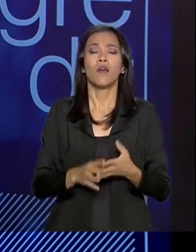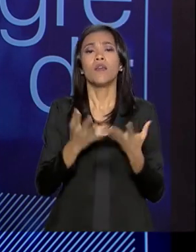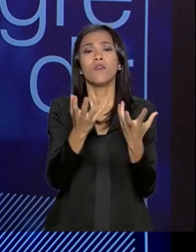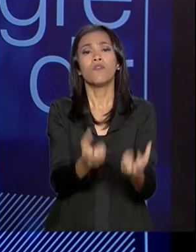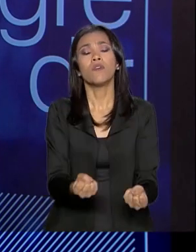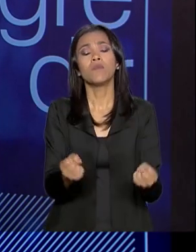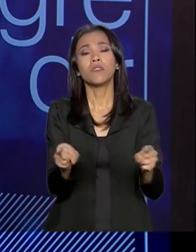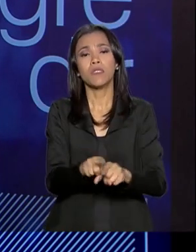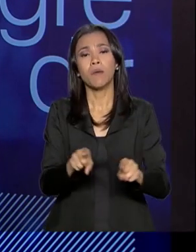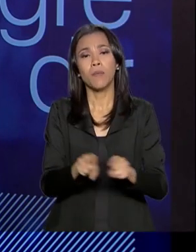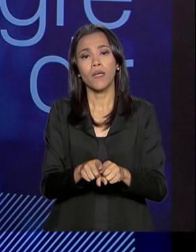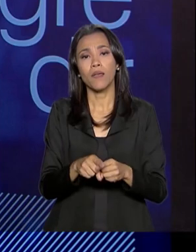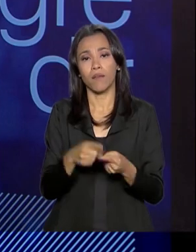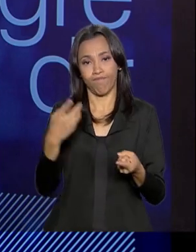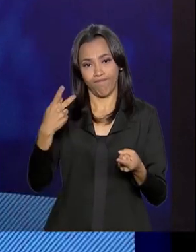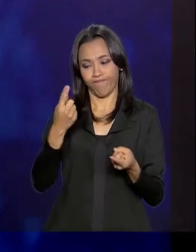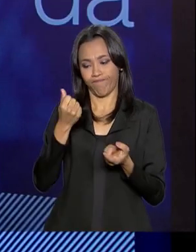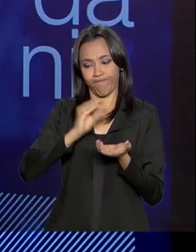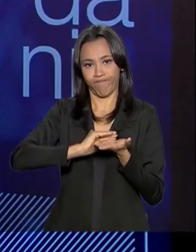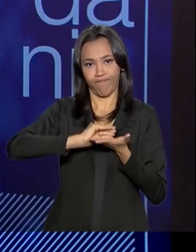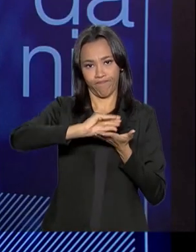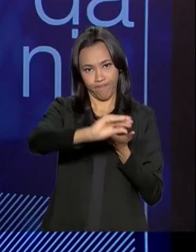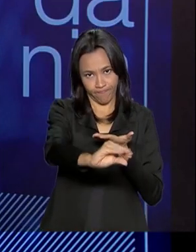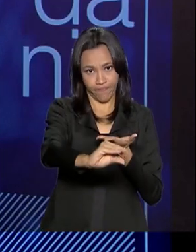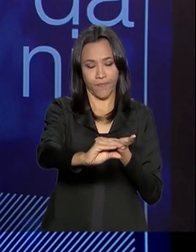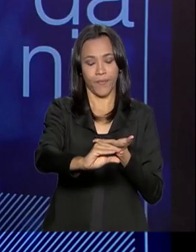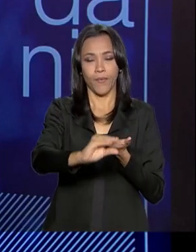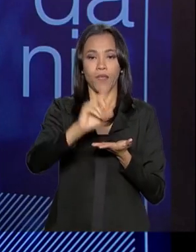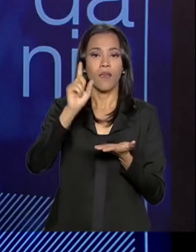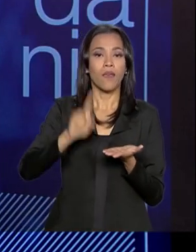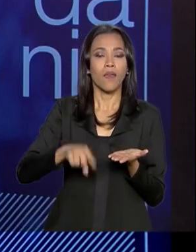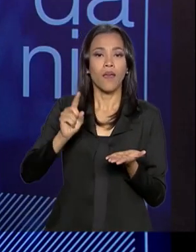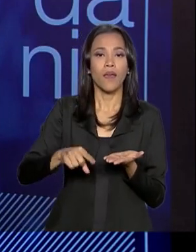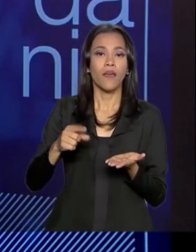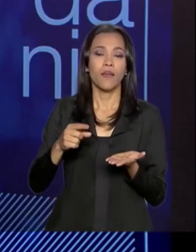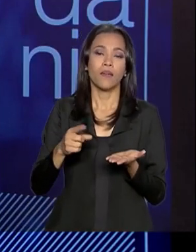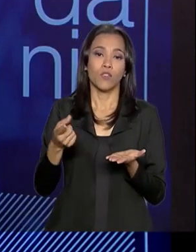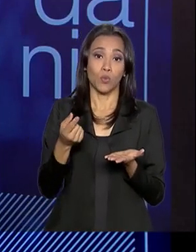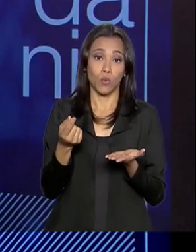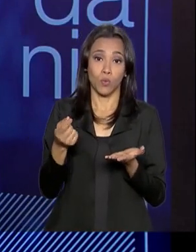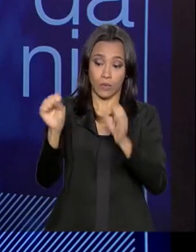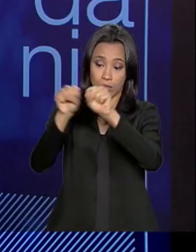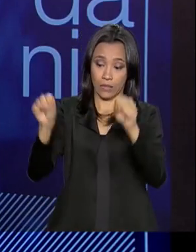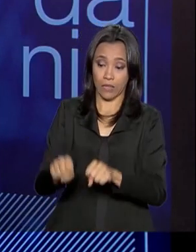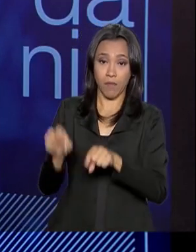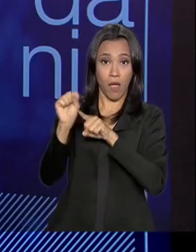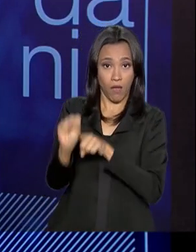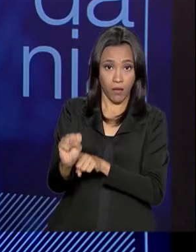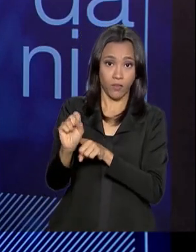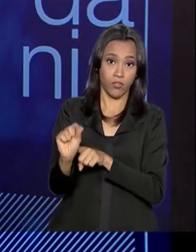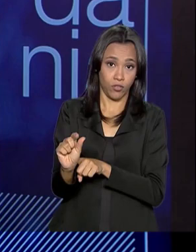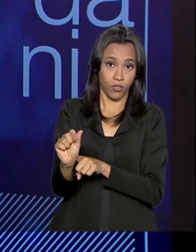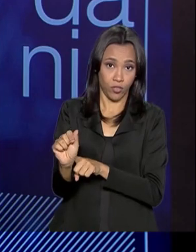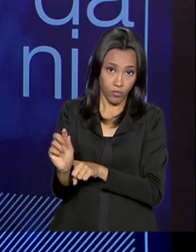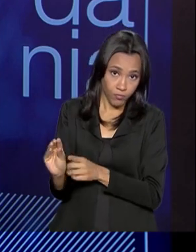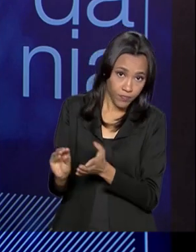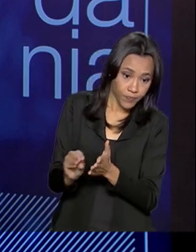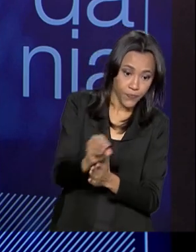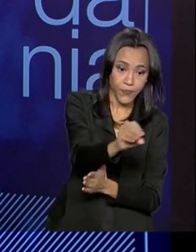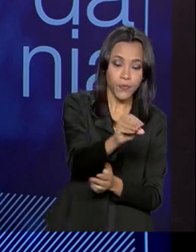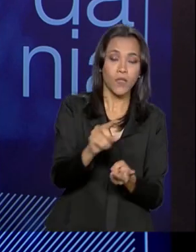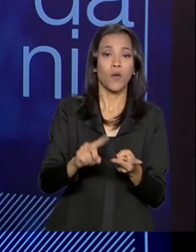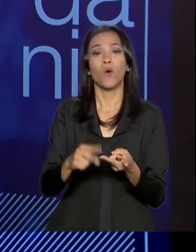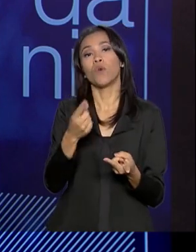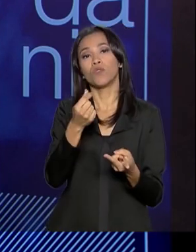forma todos esses projetos com recursos vinculados ao Sistema S, recursos próprios nossos,